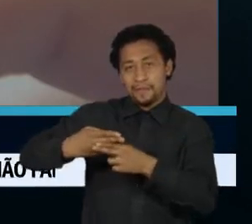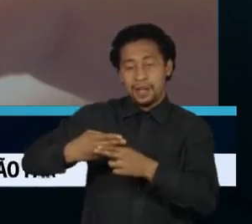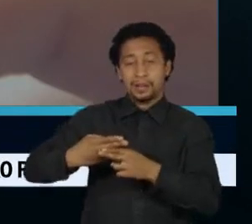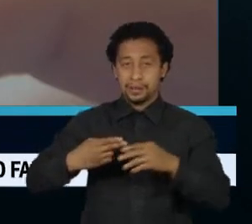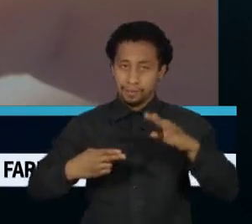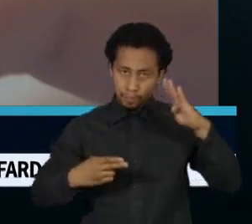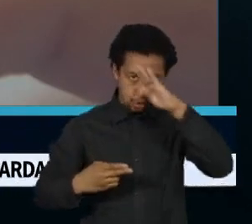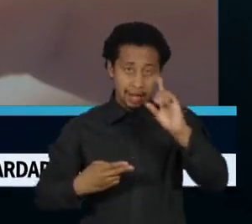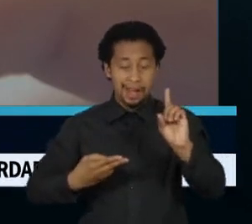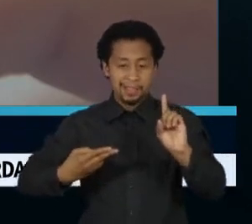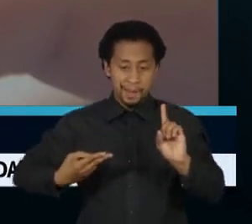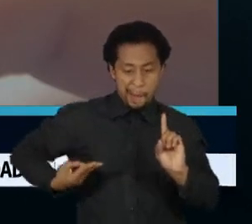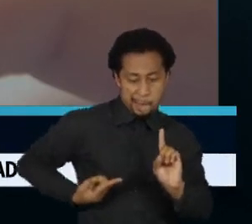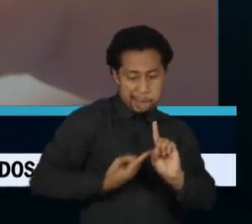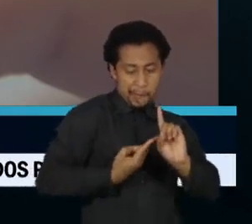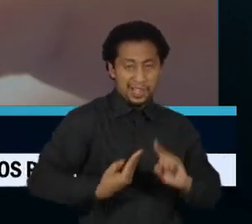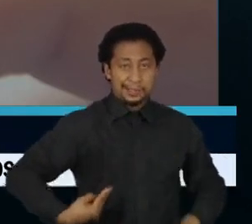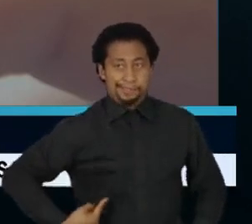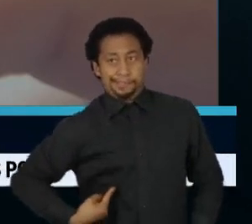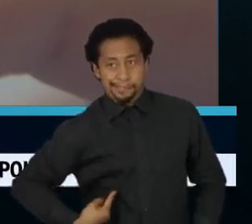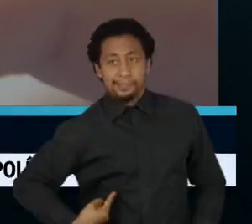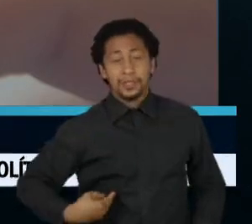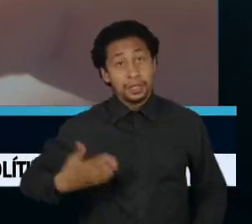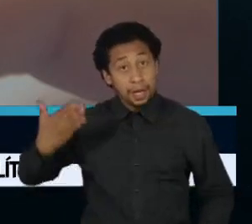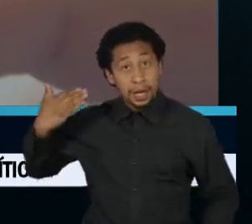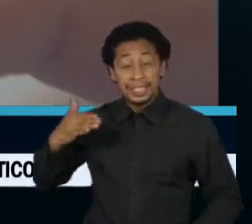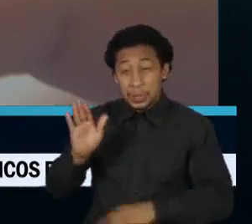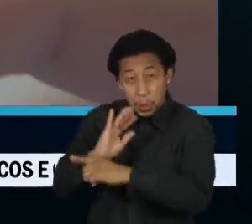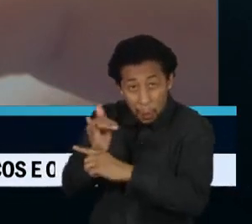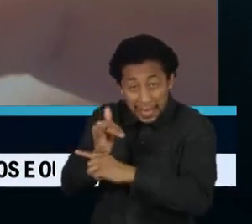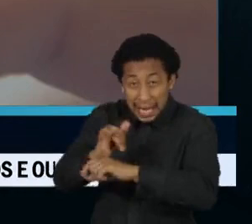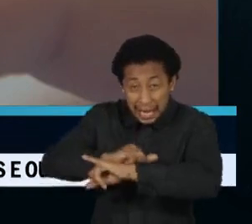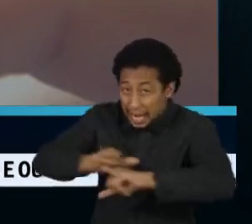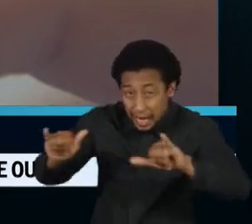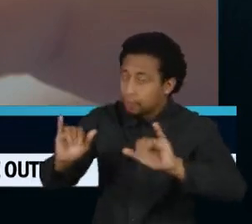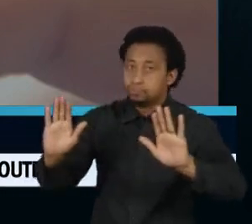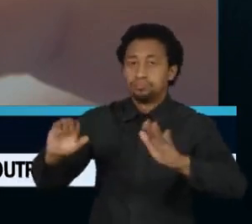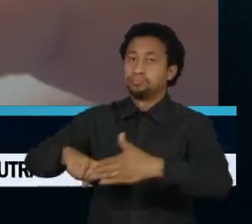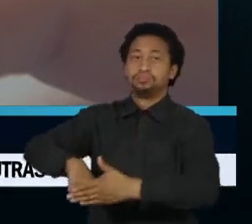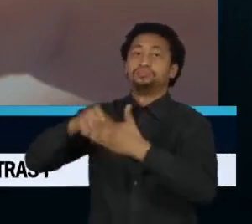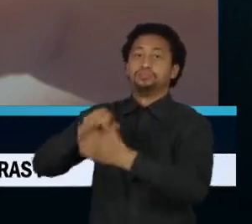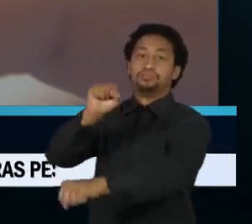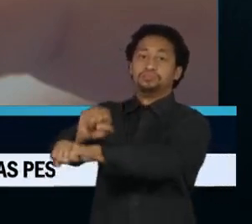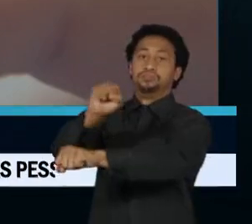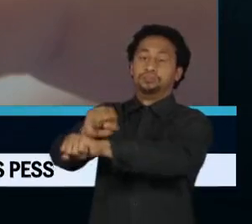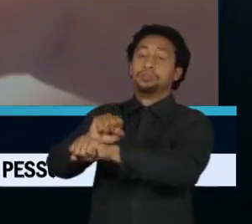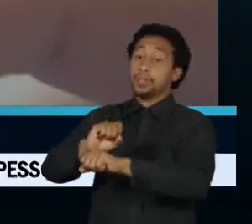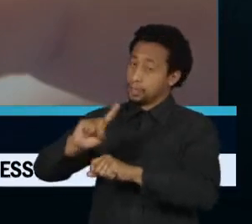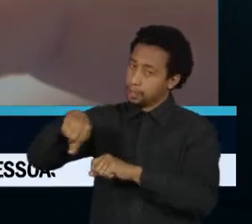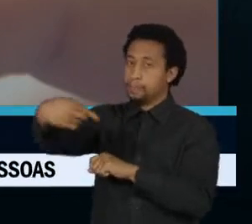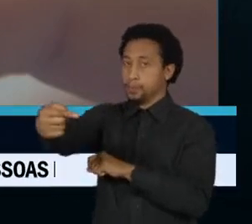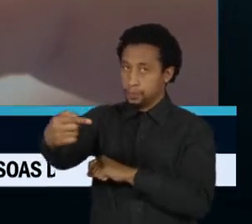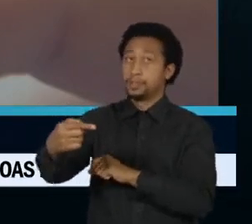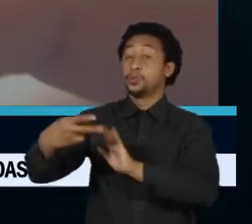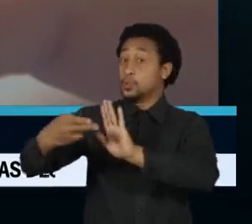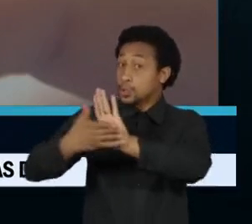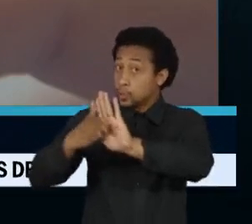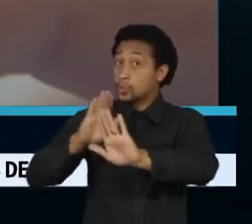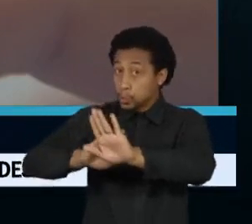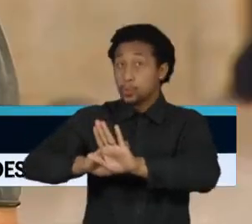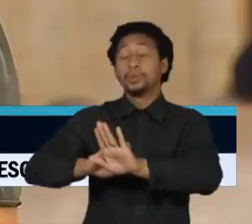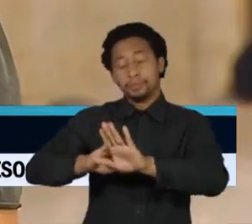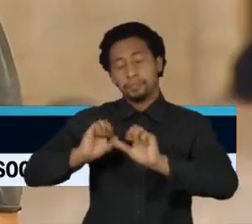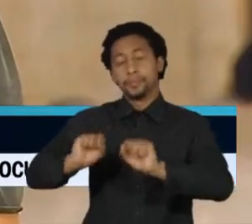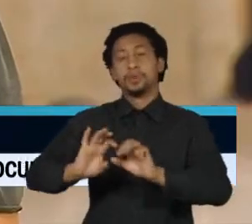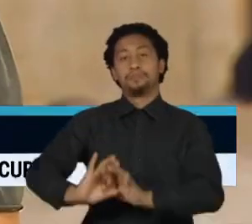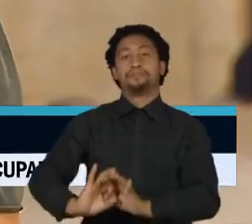candidato Jair Bolsonaro na corrida eleitoral de 2018. O filme poderá ser lançado após o dia